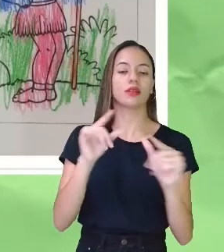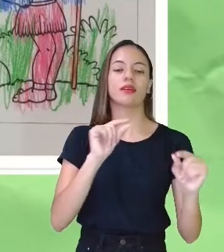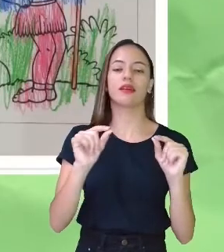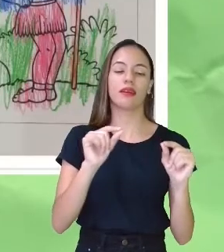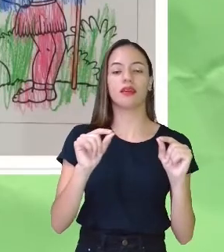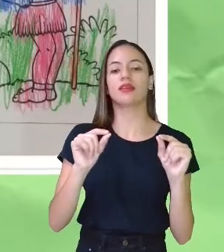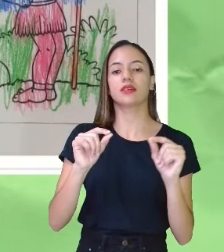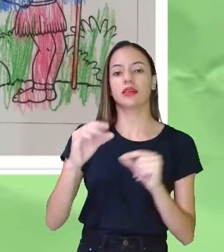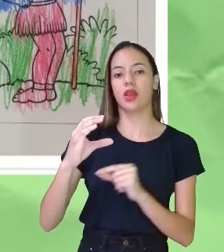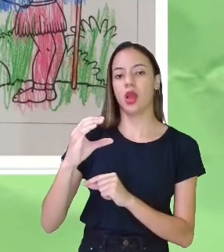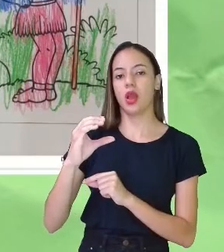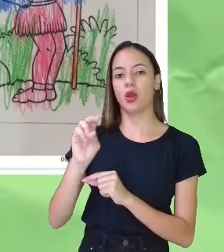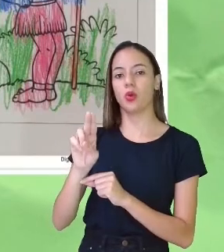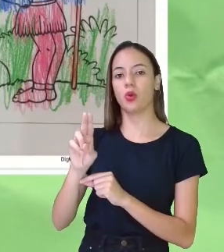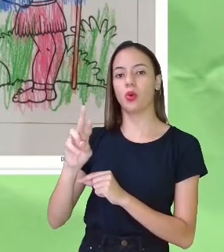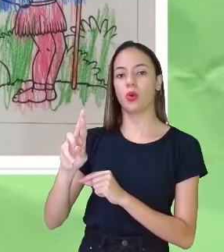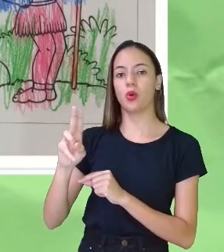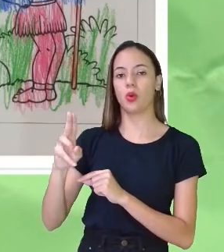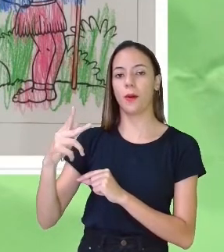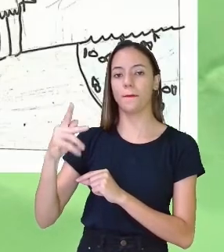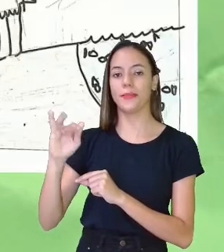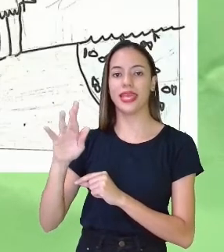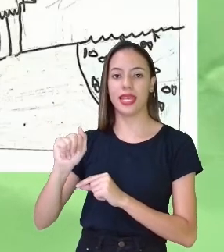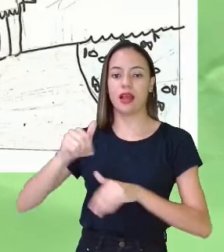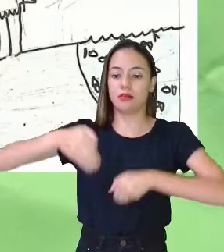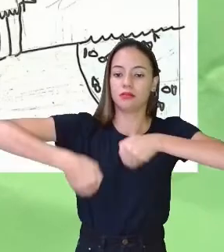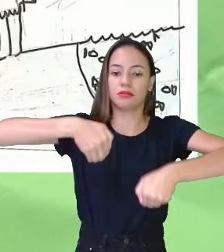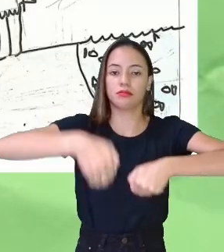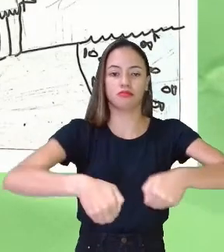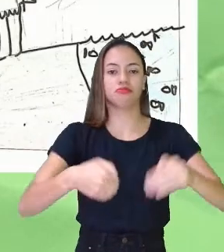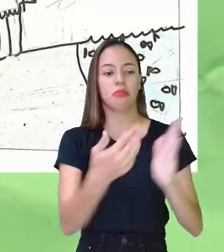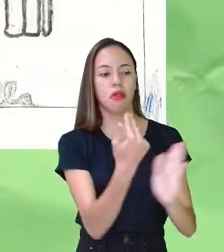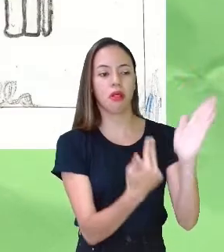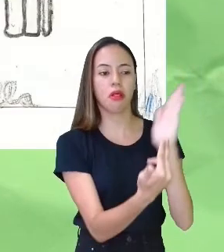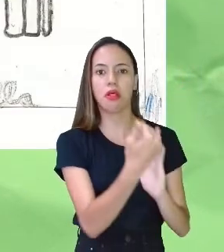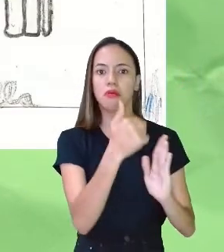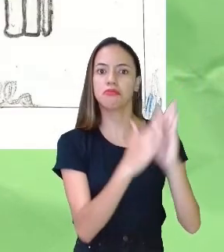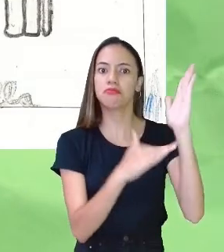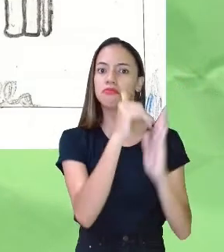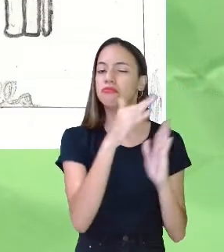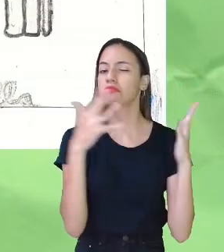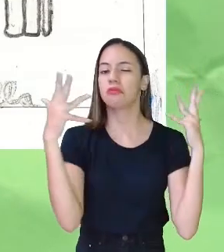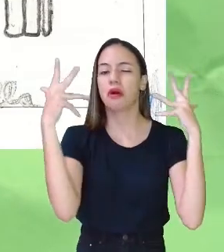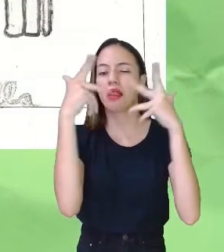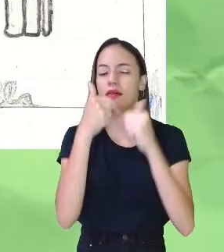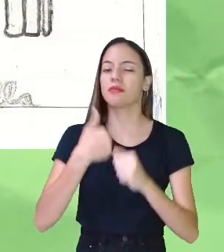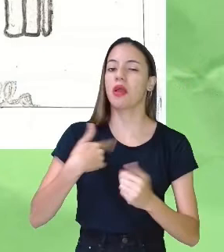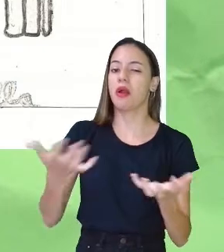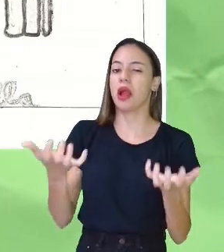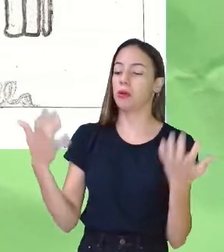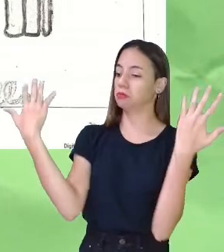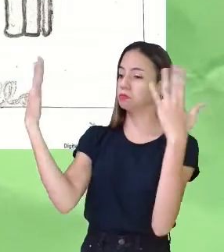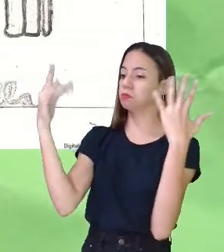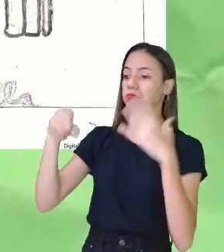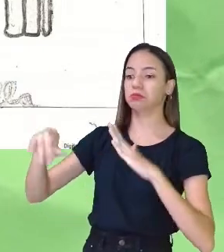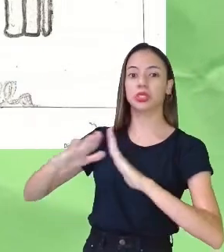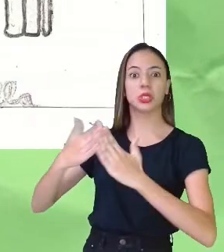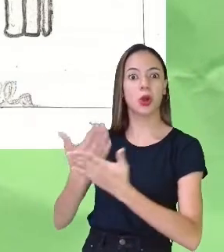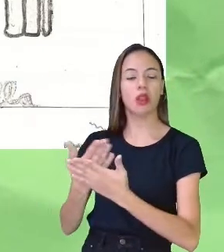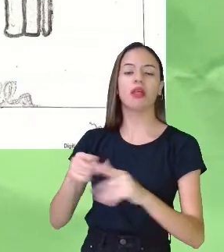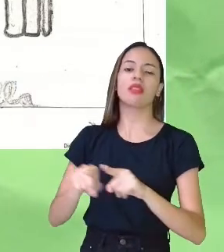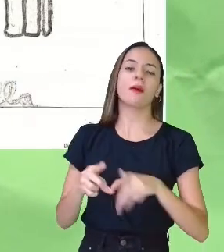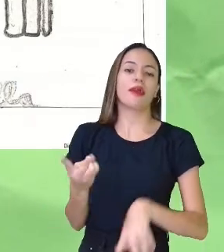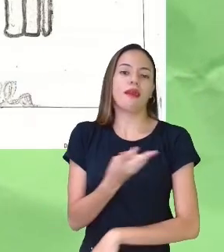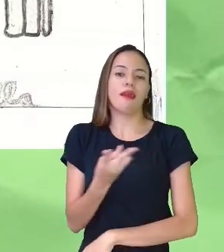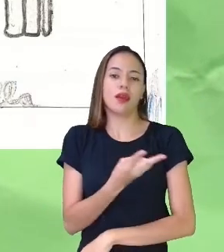E também fizeram lindos desenhos, lindas pinturas. Olha, queria parabenizar essa escola aí. E as duas